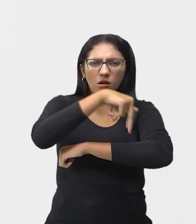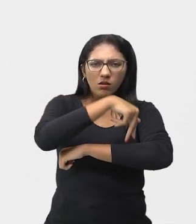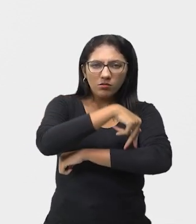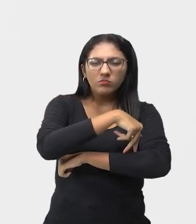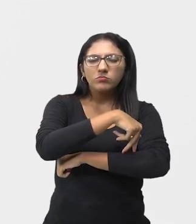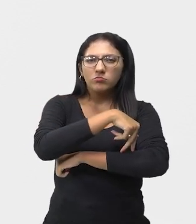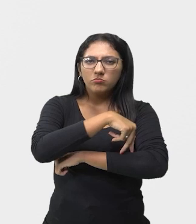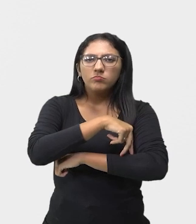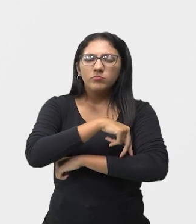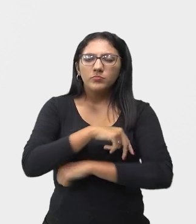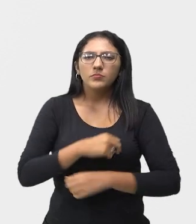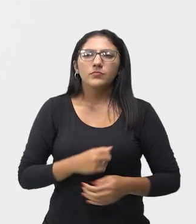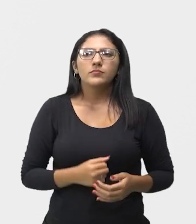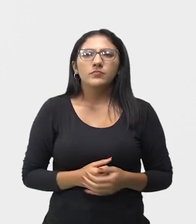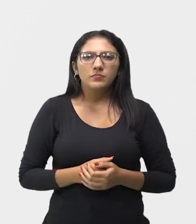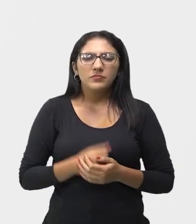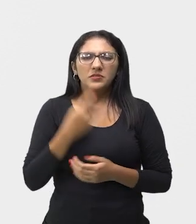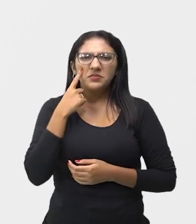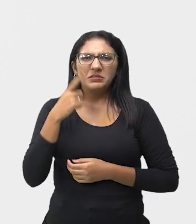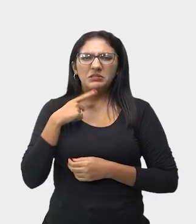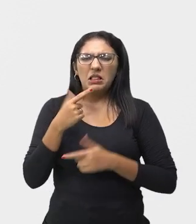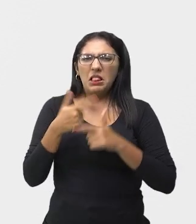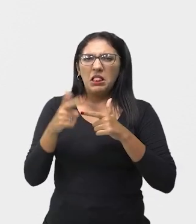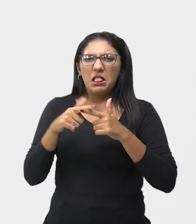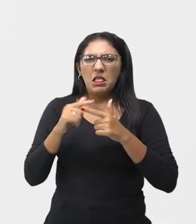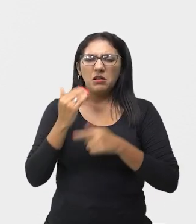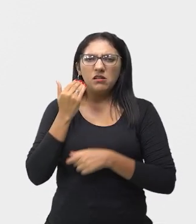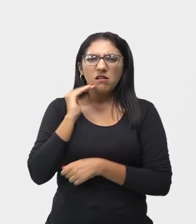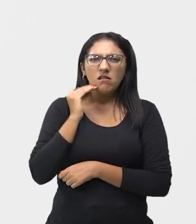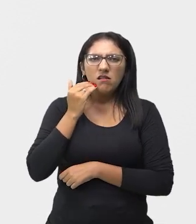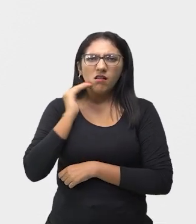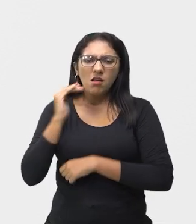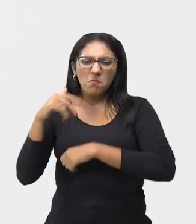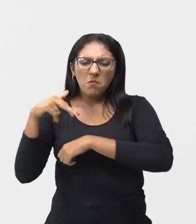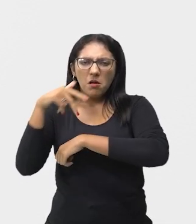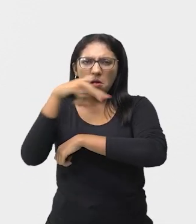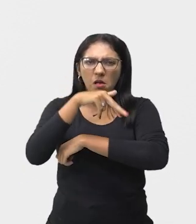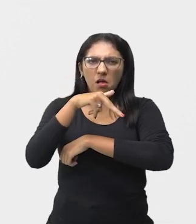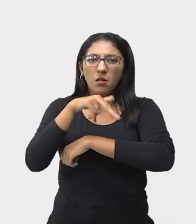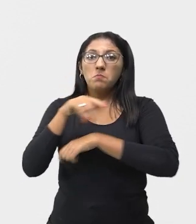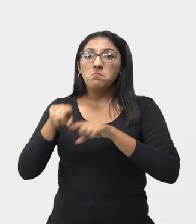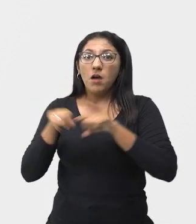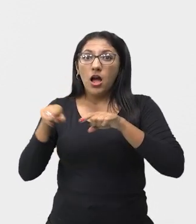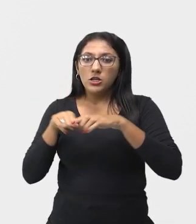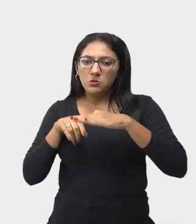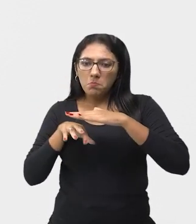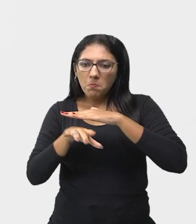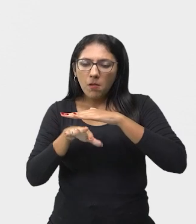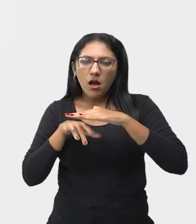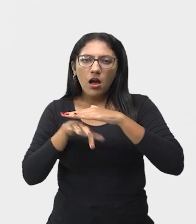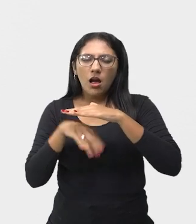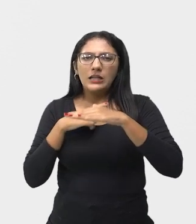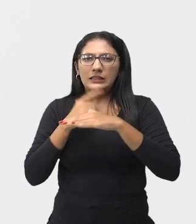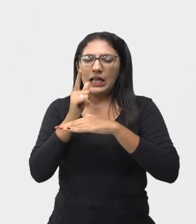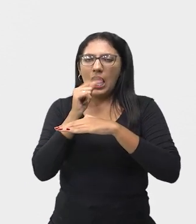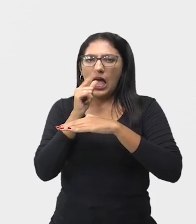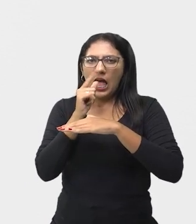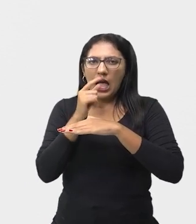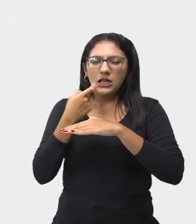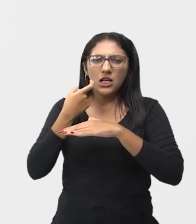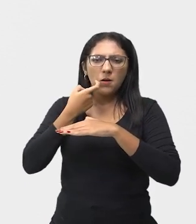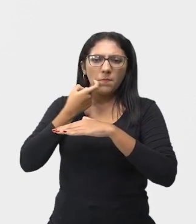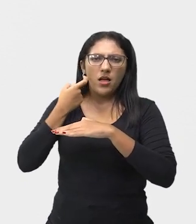cordas, cheia de buracos sobre um rio com muitas piranhas. Então,